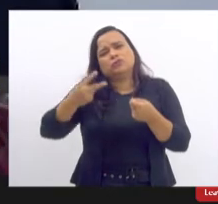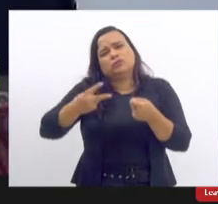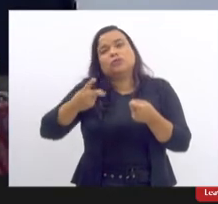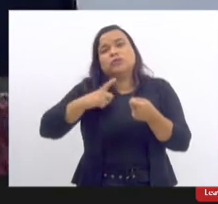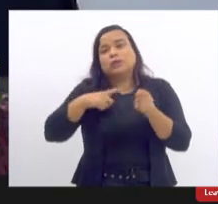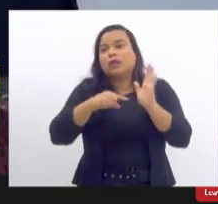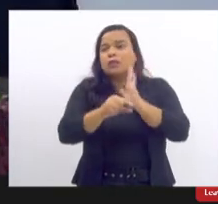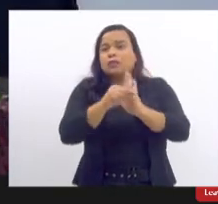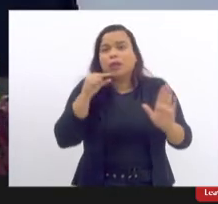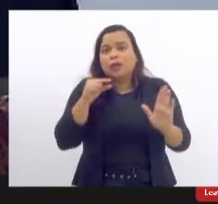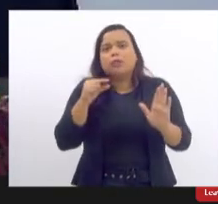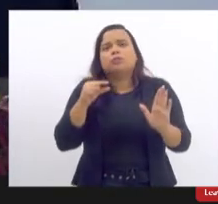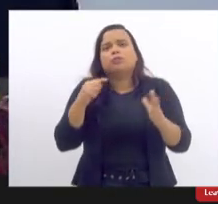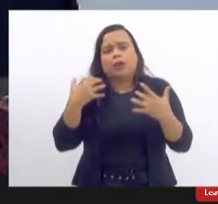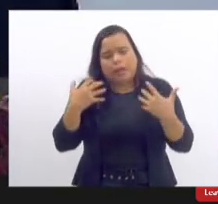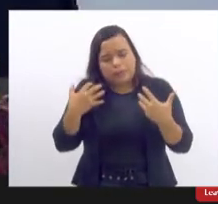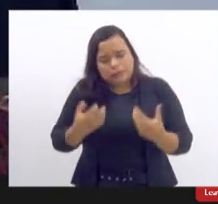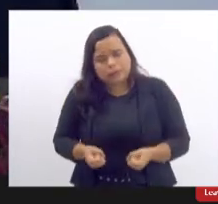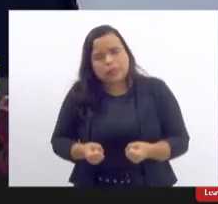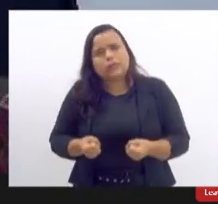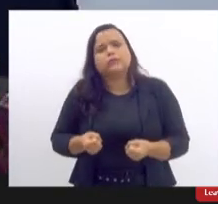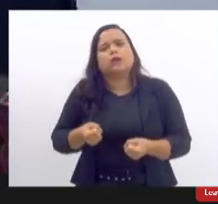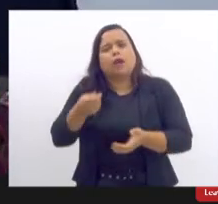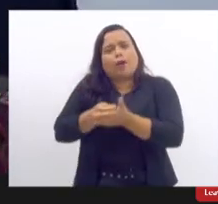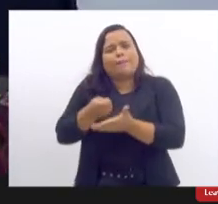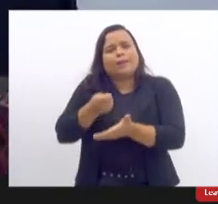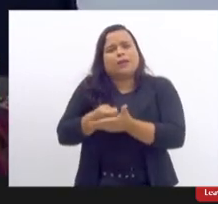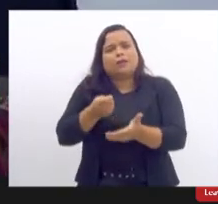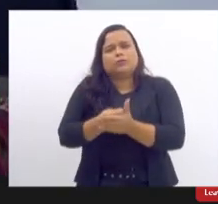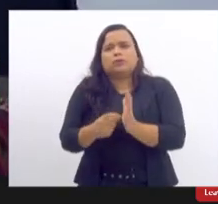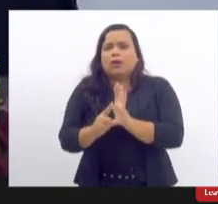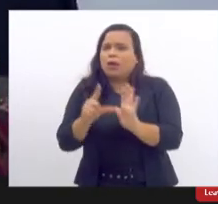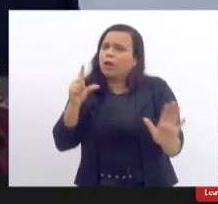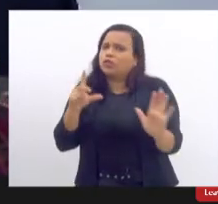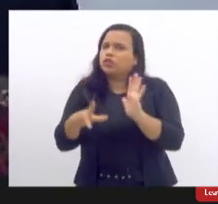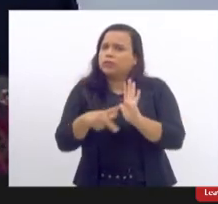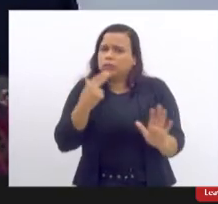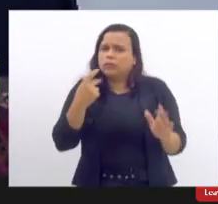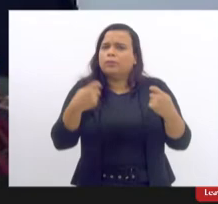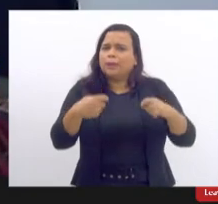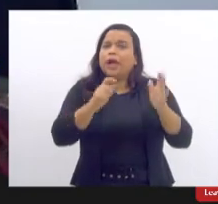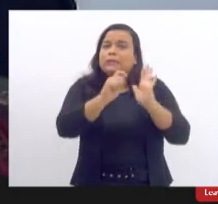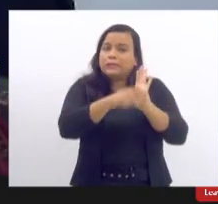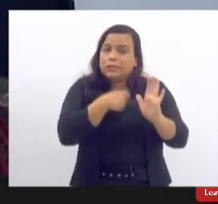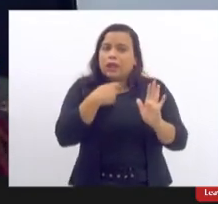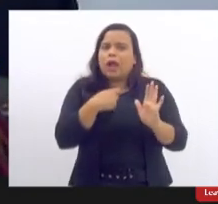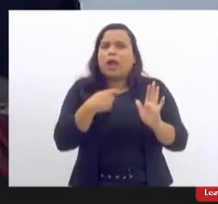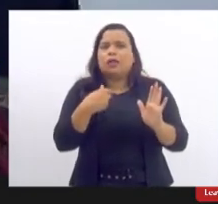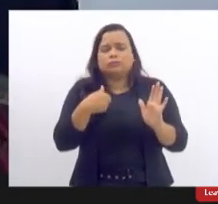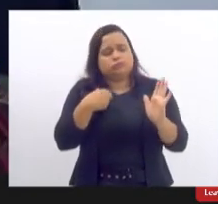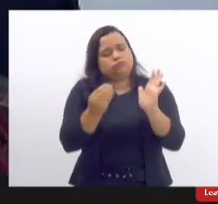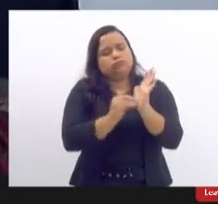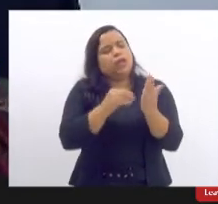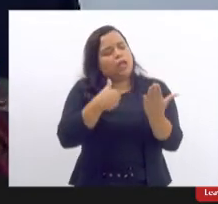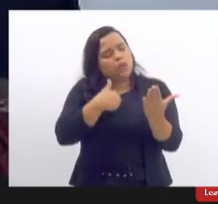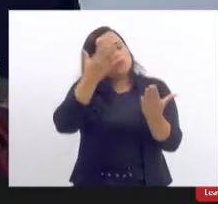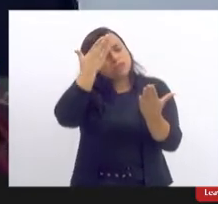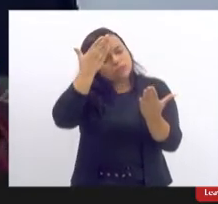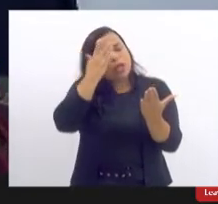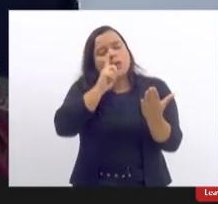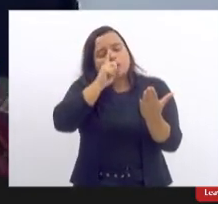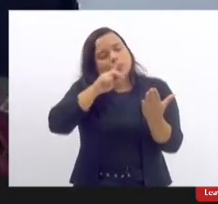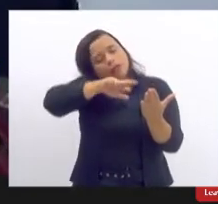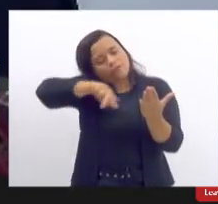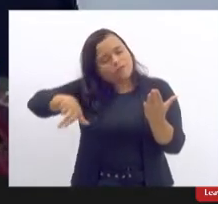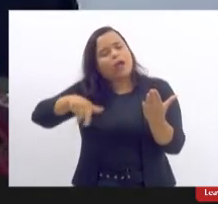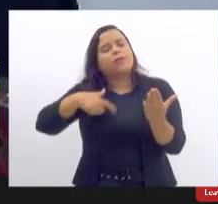consentimento obrigatório quer dizer antes da cirurgia a mulher tem que assinar olha fui informada e quero fazer estou